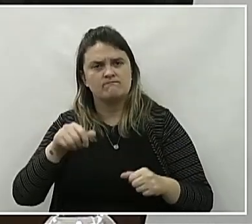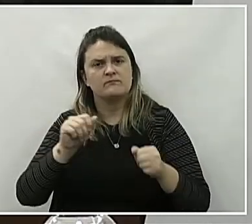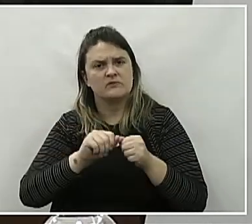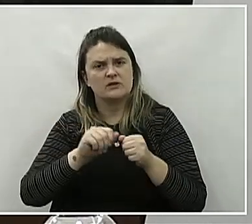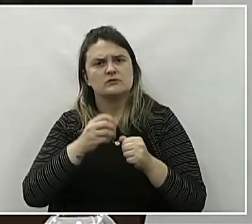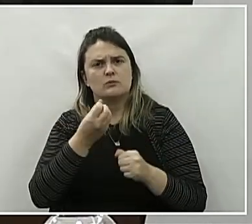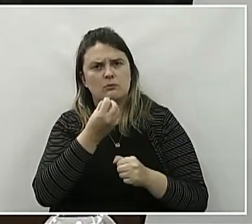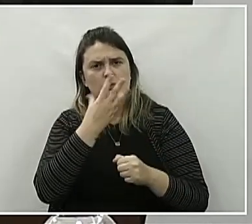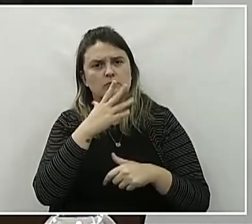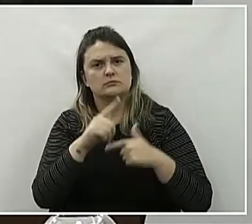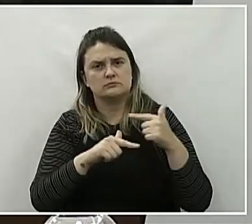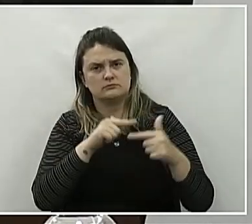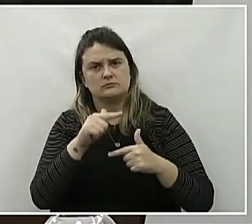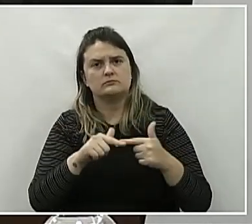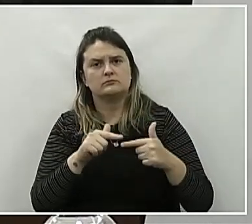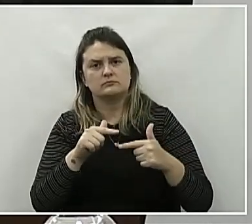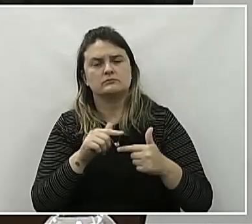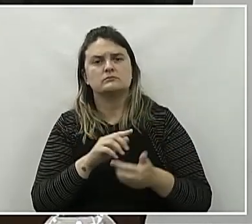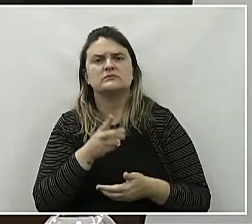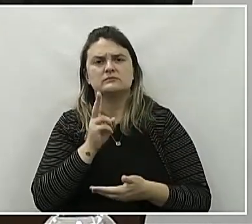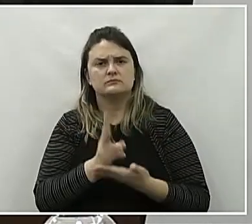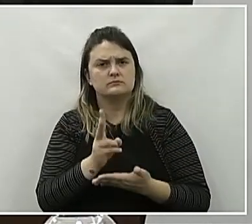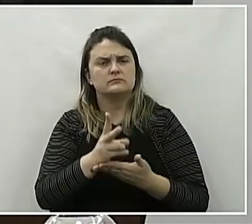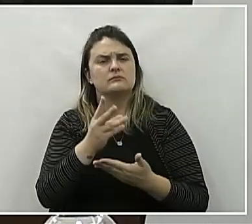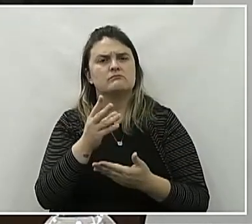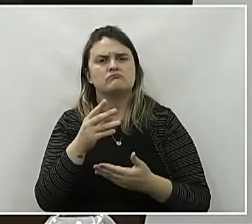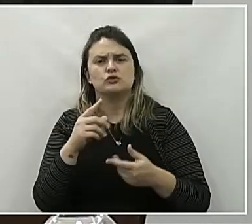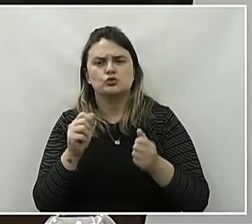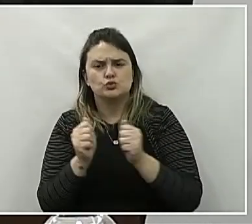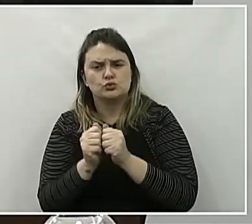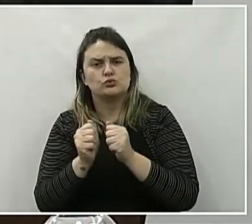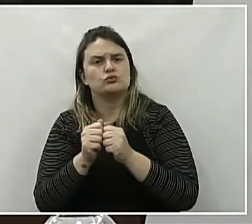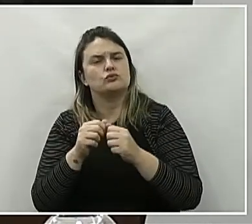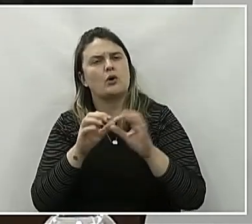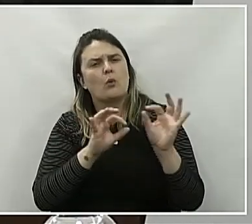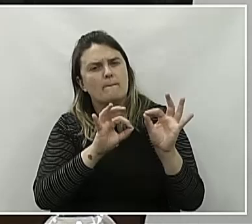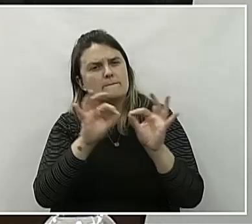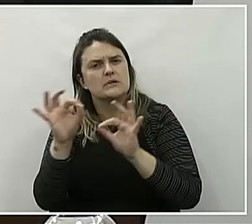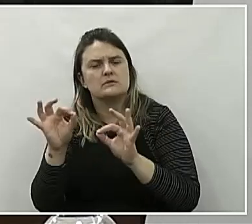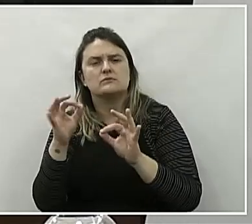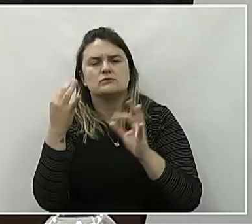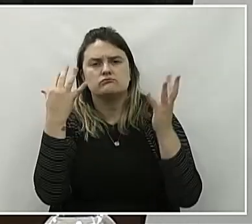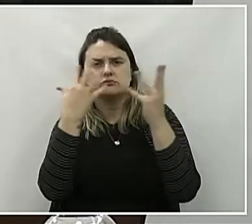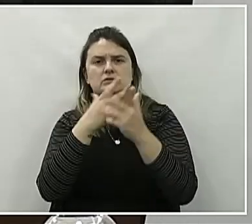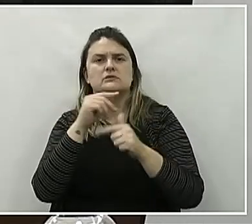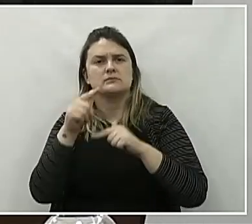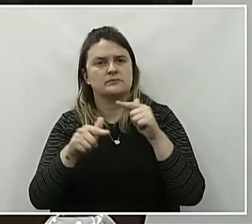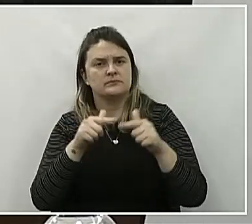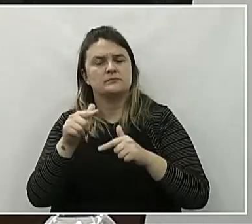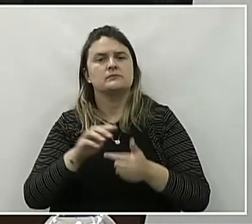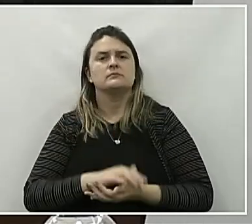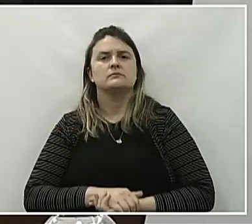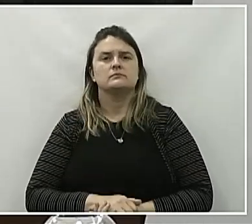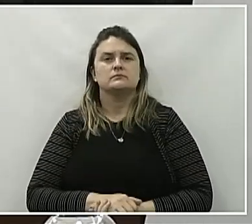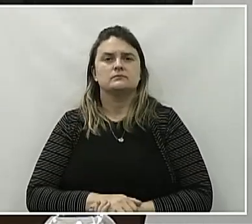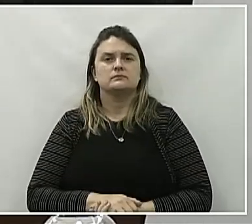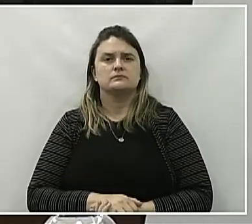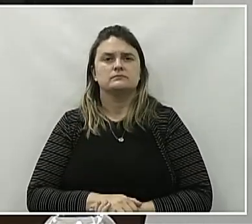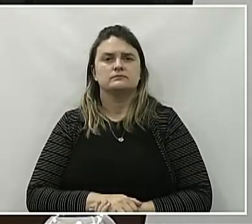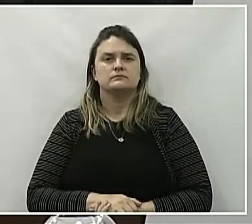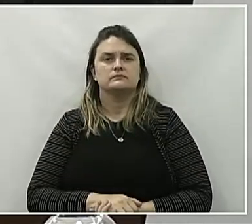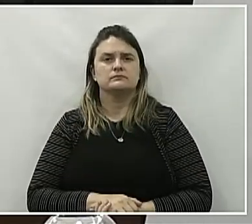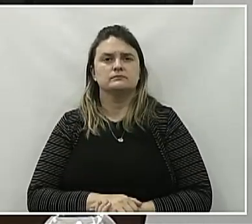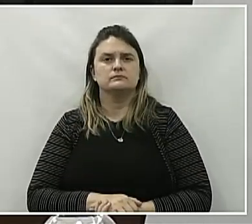um belo trabalho, sempre estivemos juntos acompanhando um belo trabalho. E a